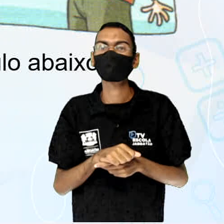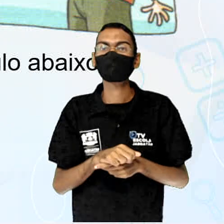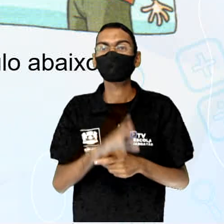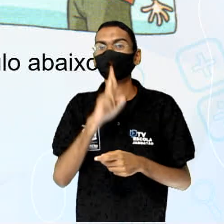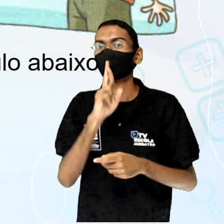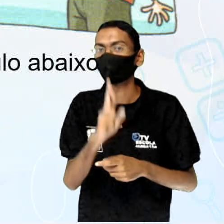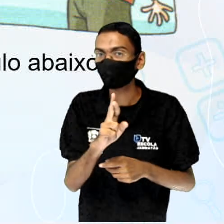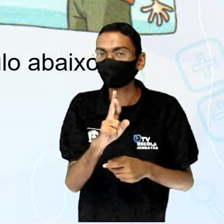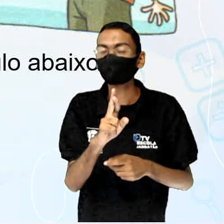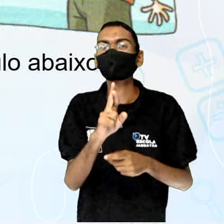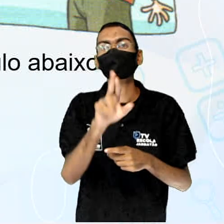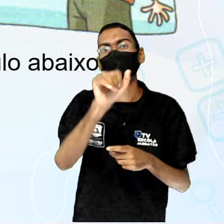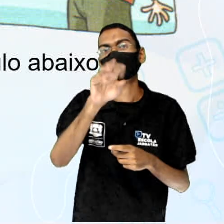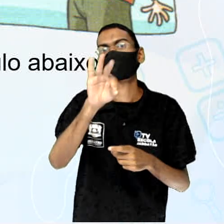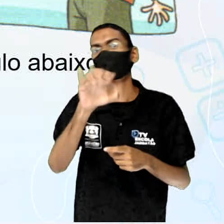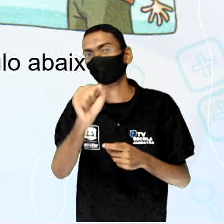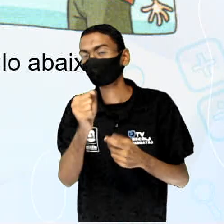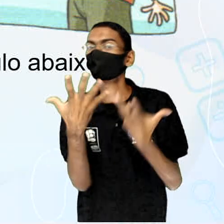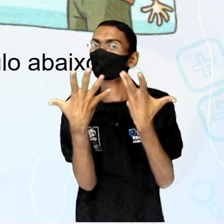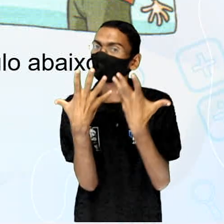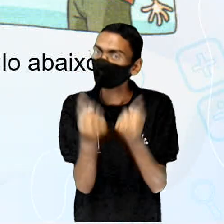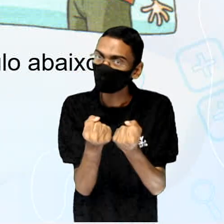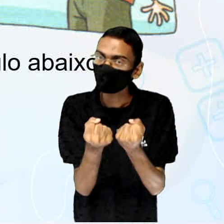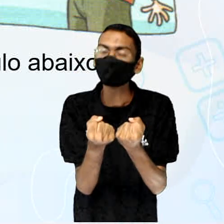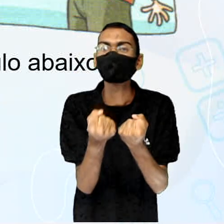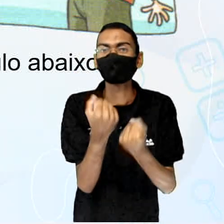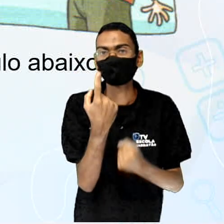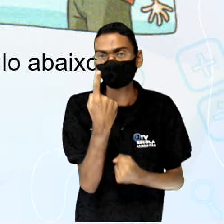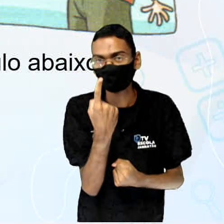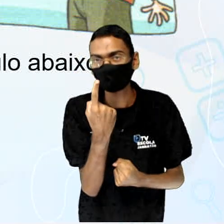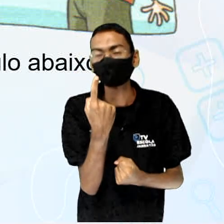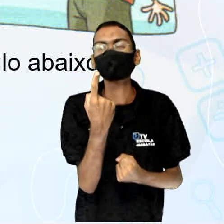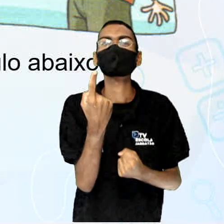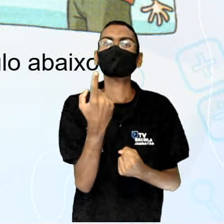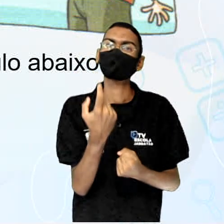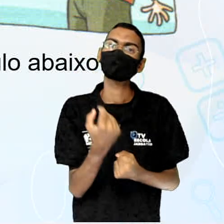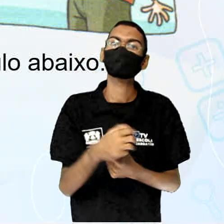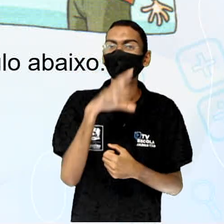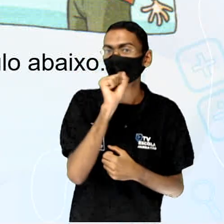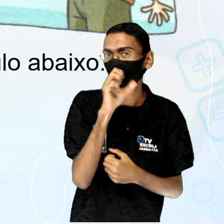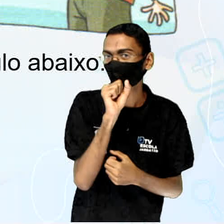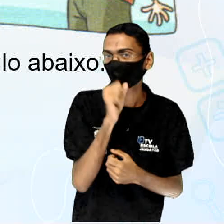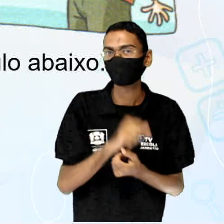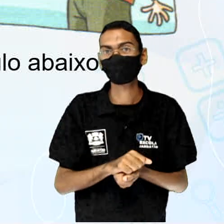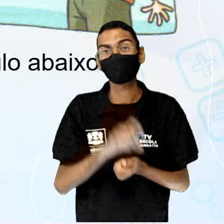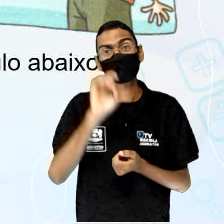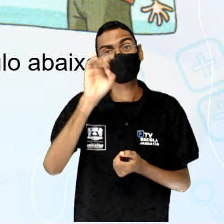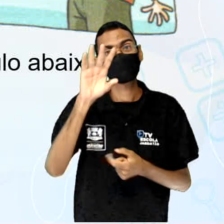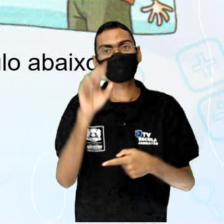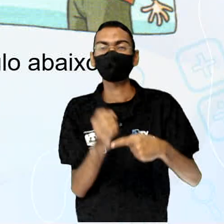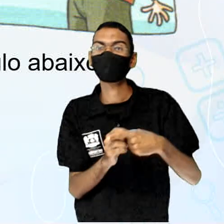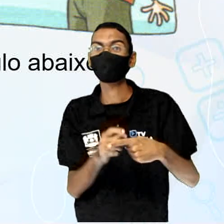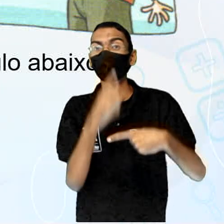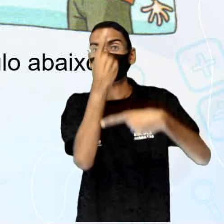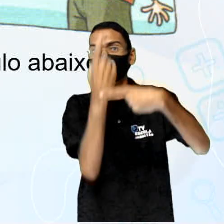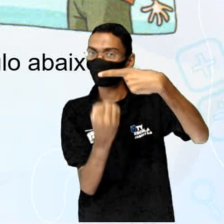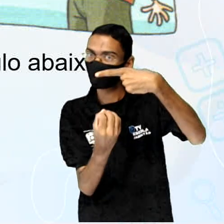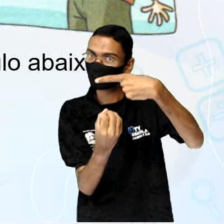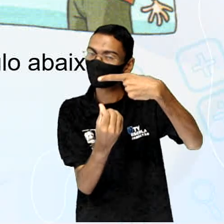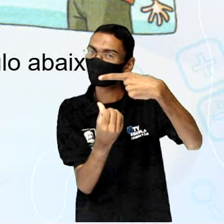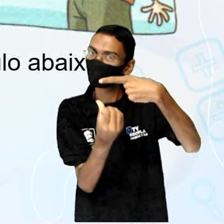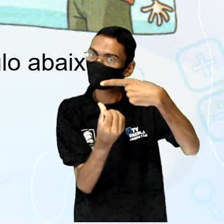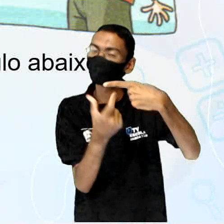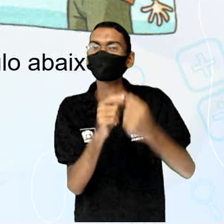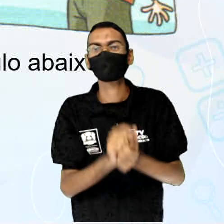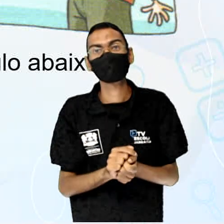Aceito uma laranja? Só um sexto. Hã? E, compadre, cê gosta mesmo de laranja, hein?